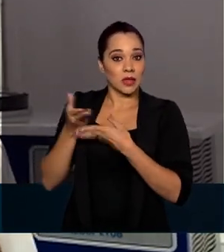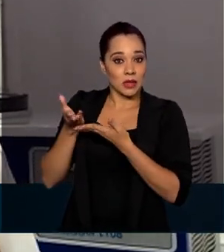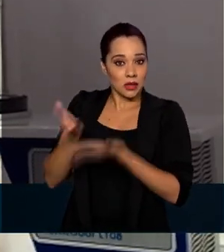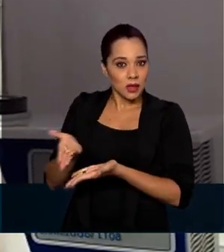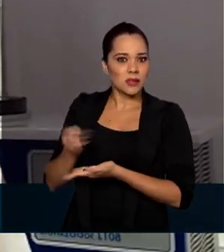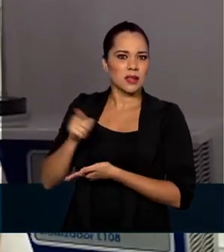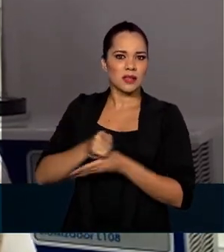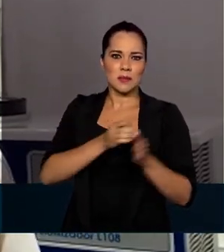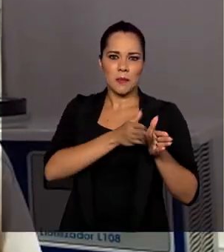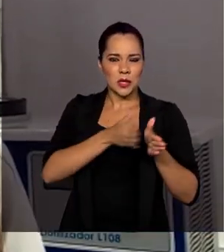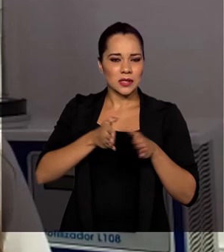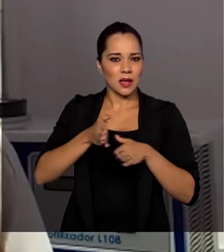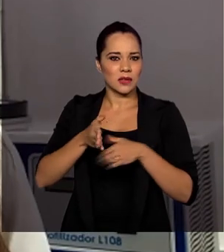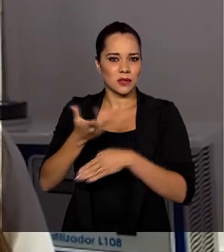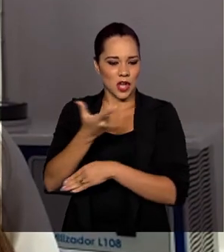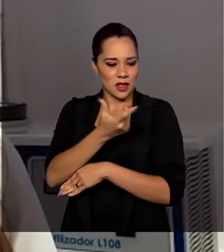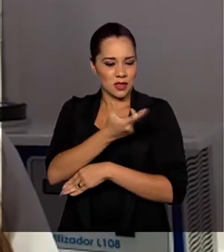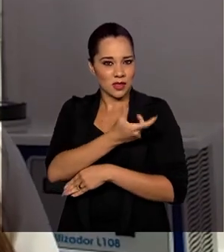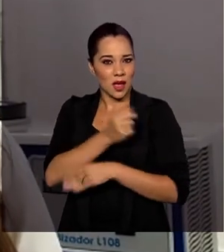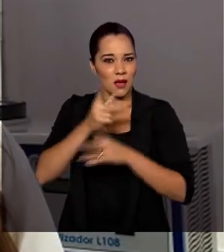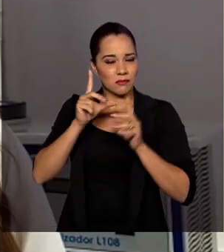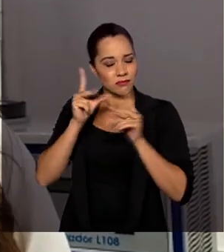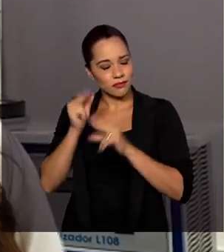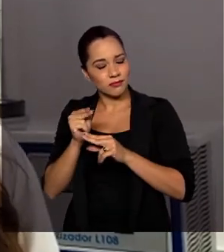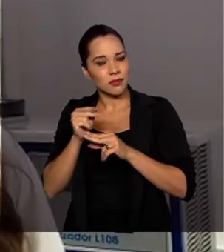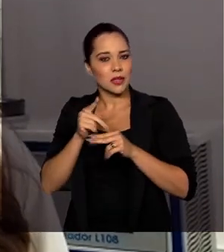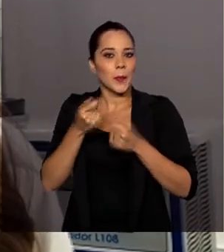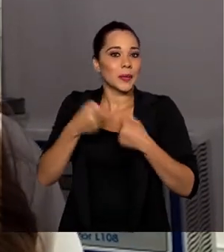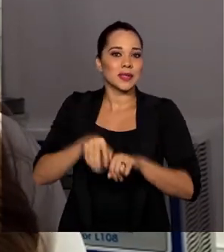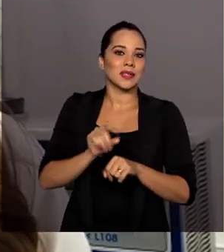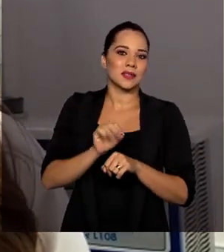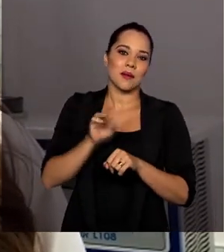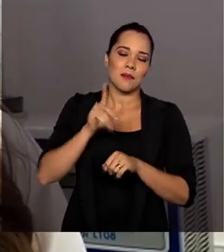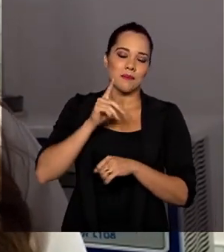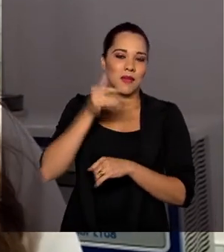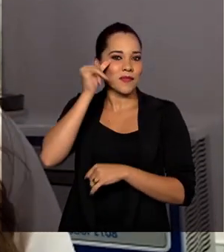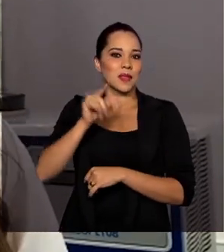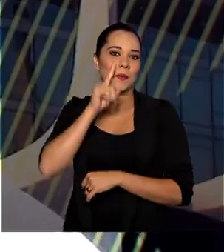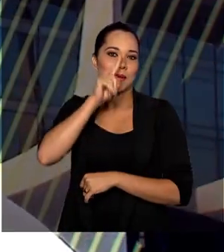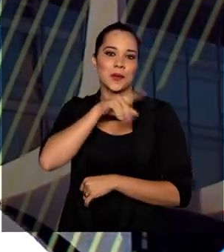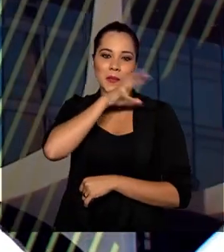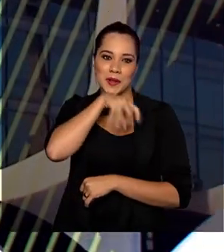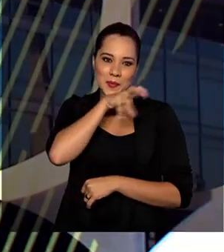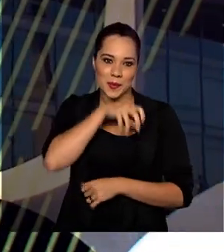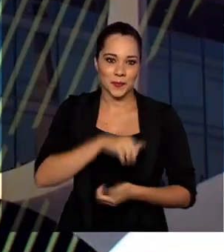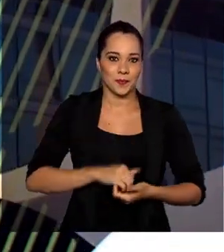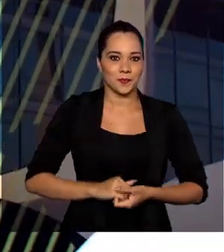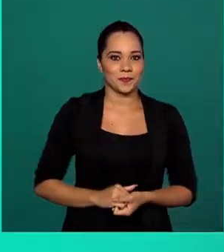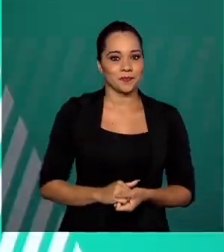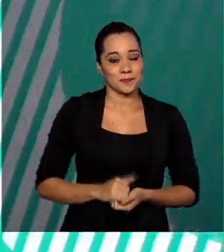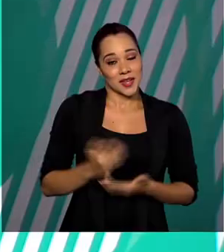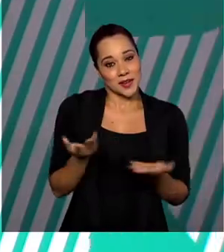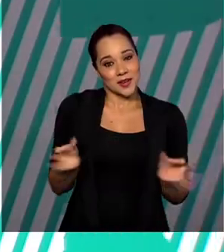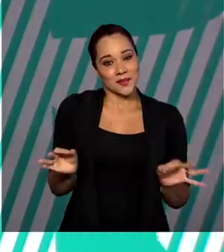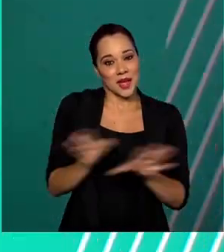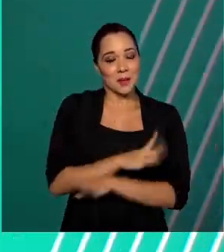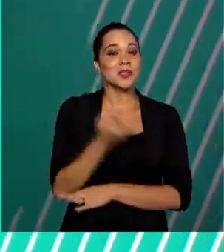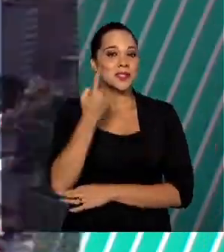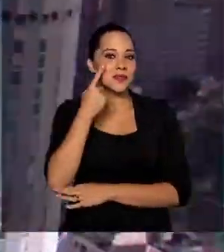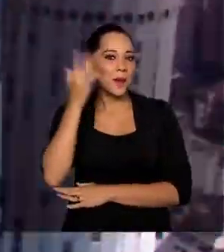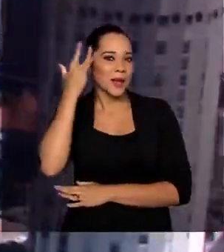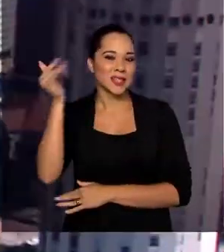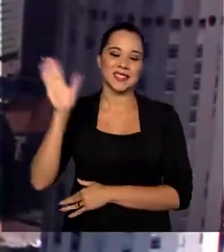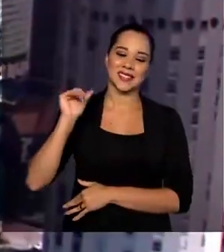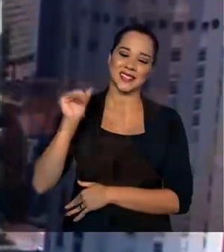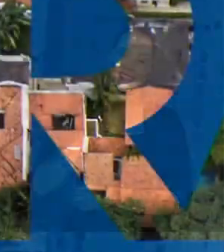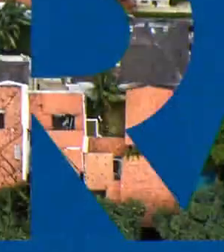esse procedimento anestésico, ele é feito com menos frequência, tendo menos risco para o animal. E eu fico por aqui. A gente se vê